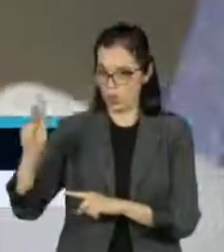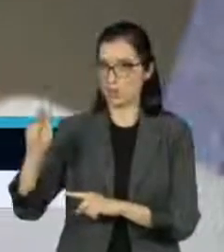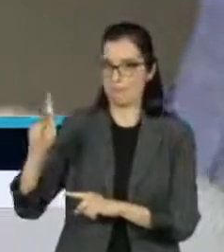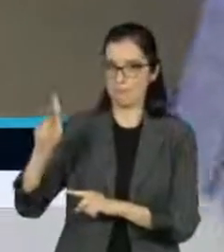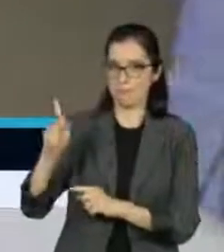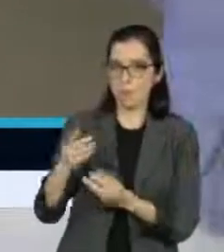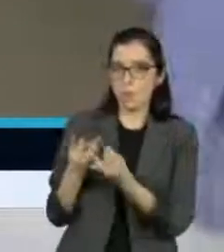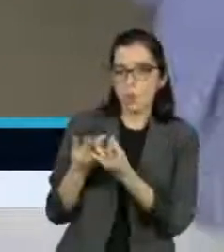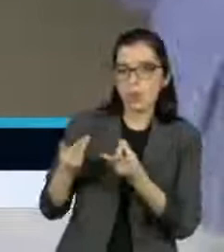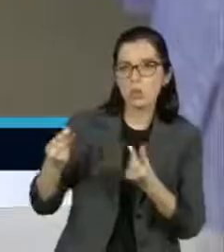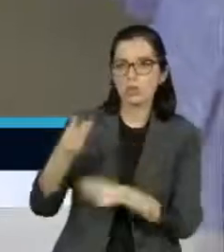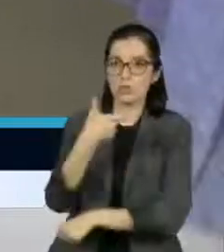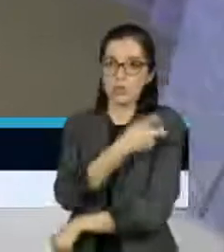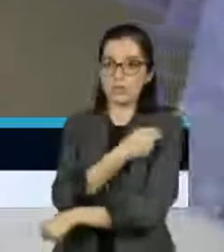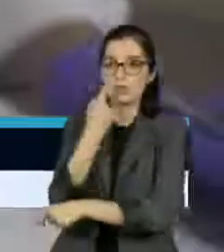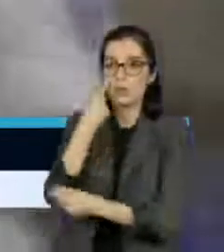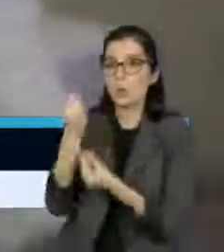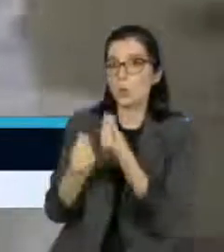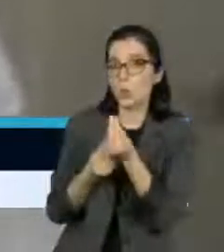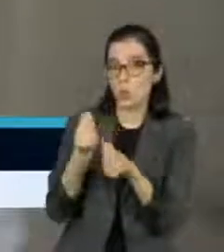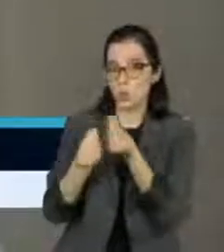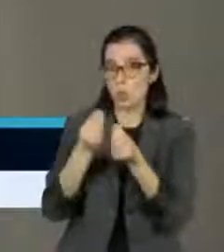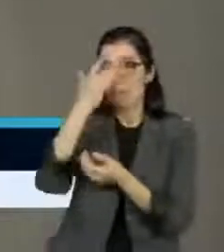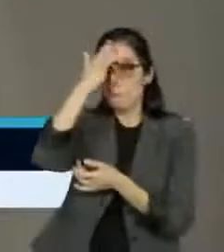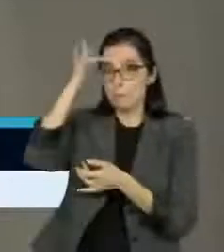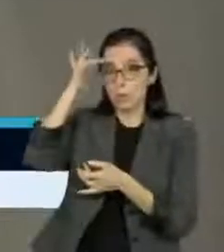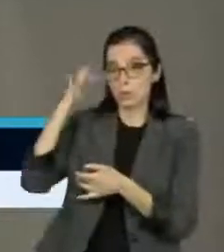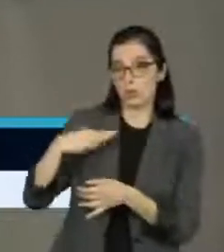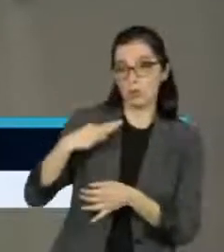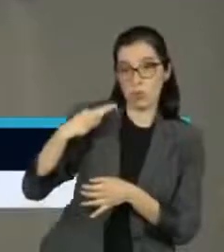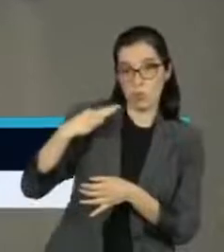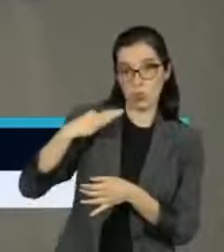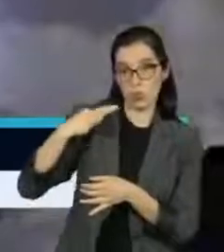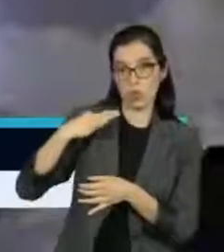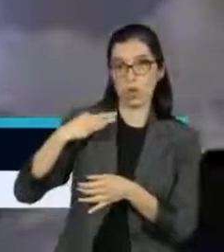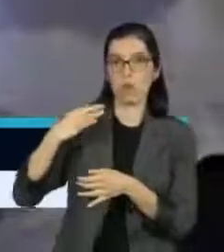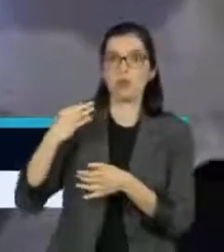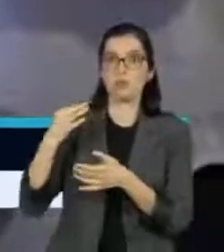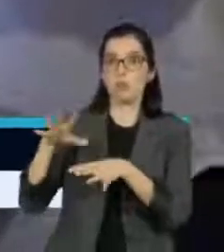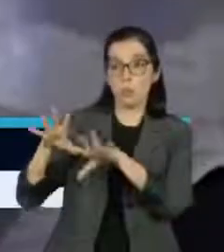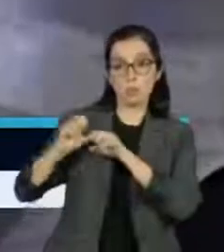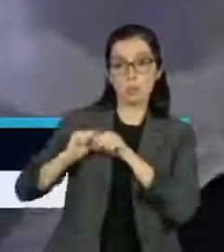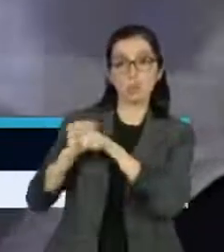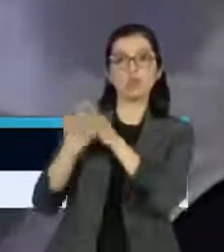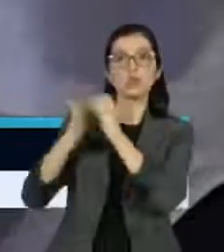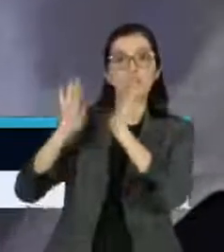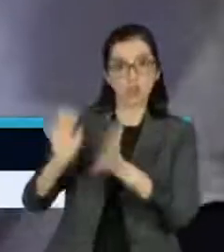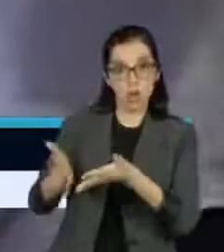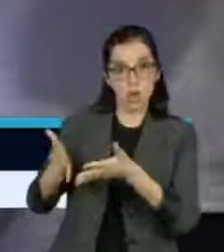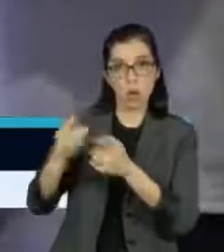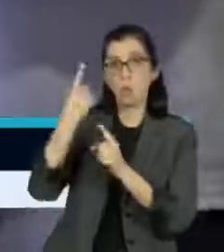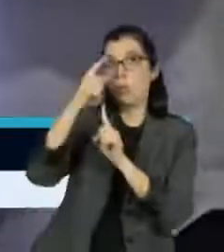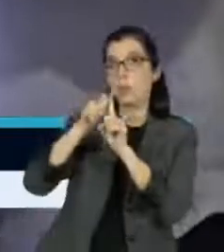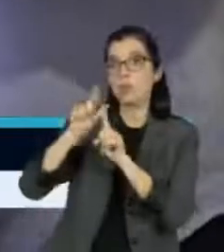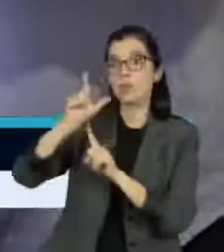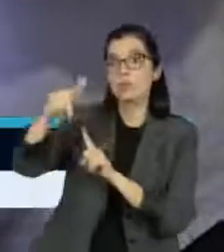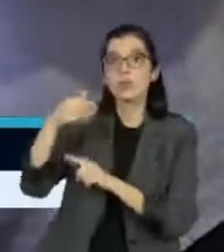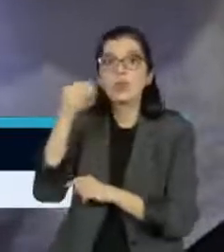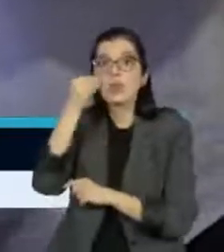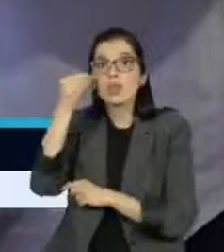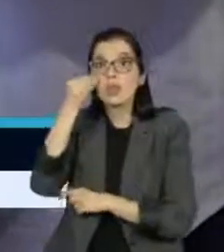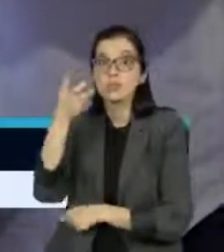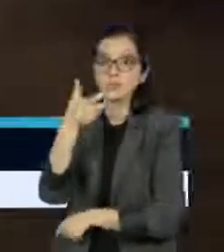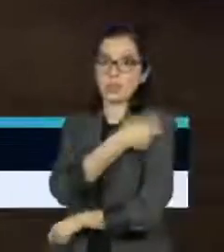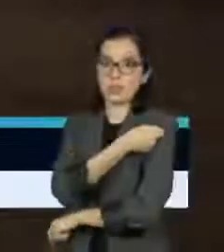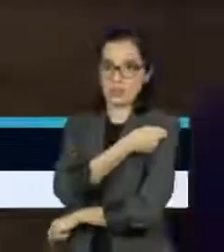vacinas com voluntários contaminados propositalmente com o novo coronavírus. É o chamado teste de desafio humano